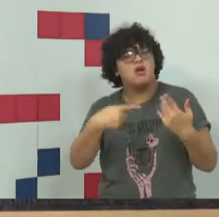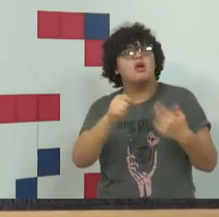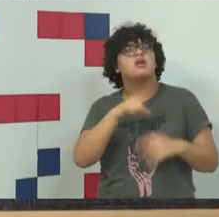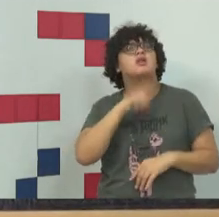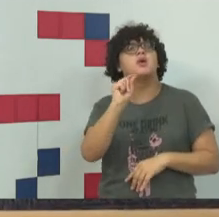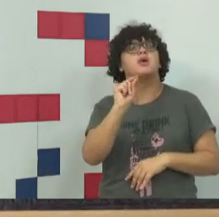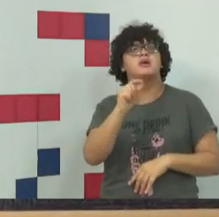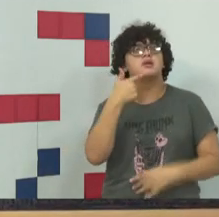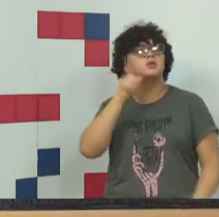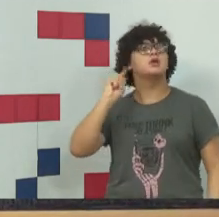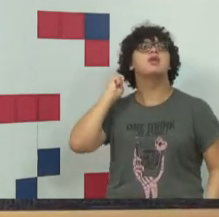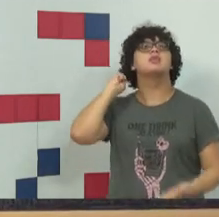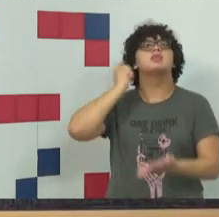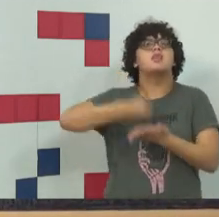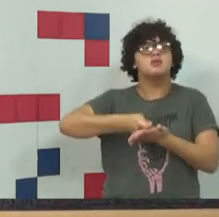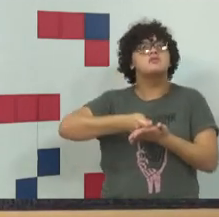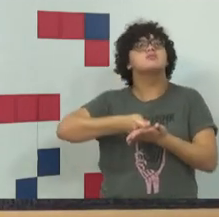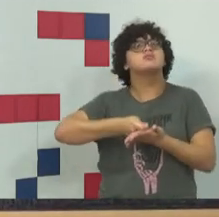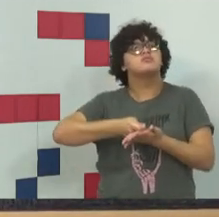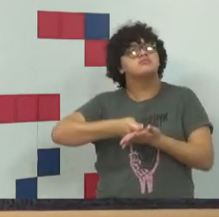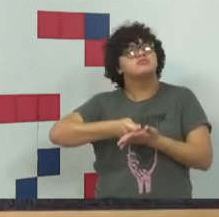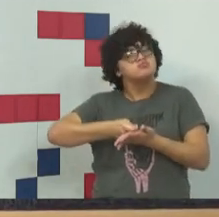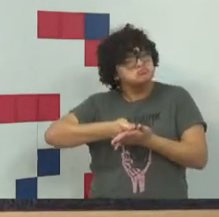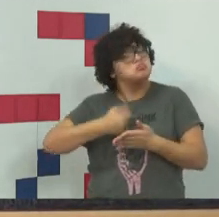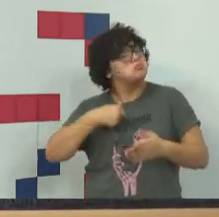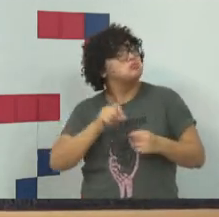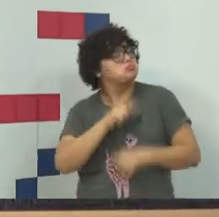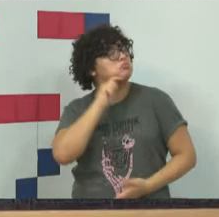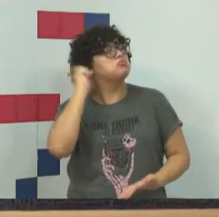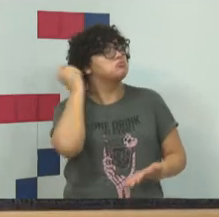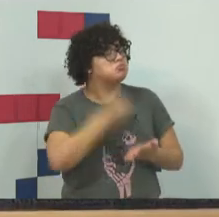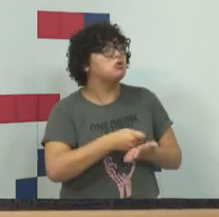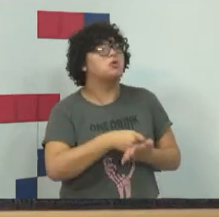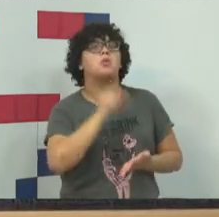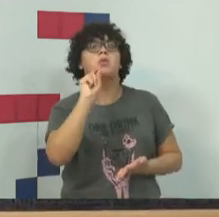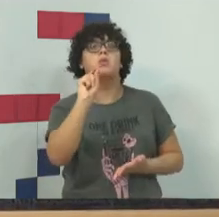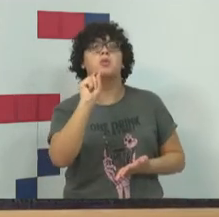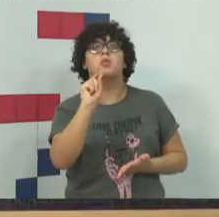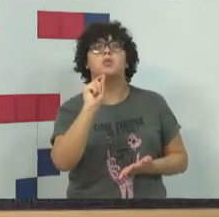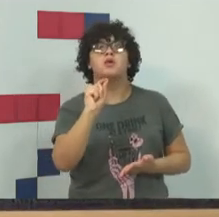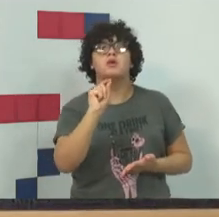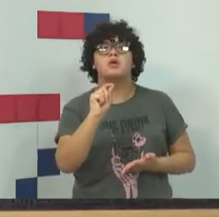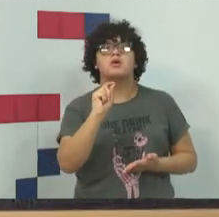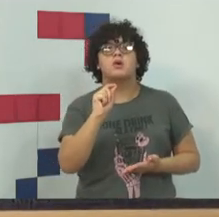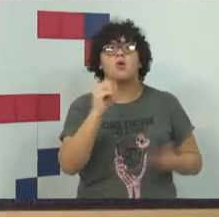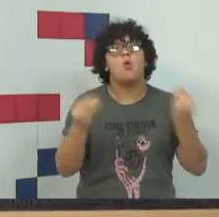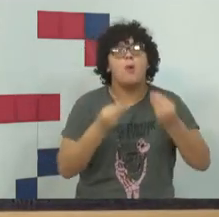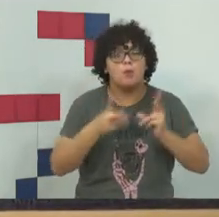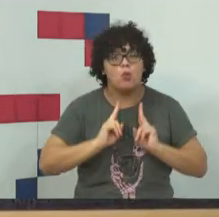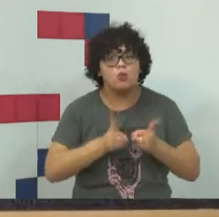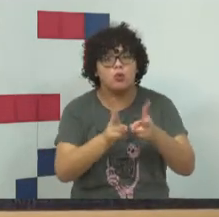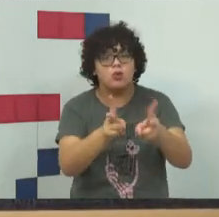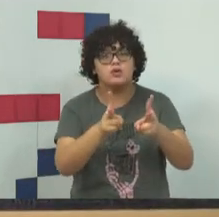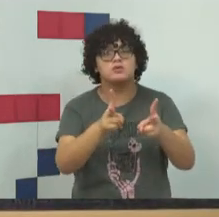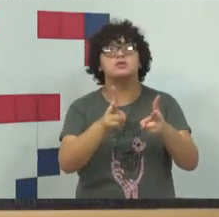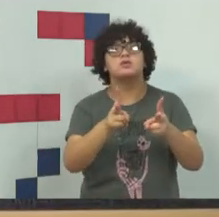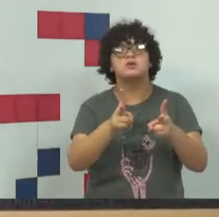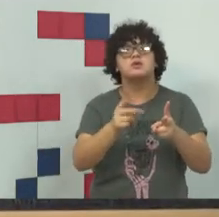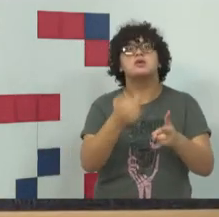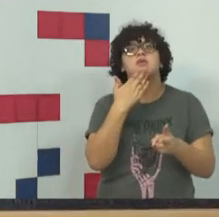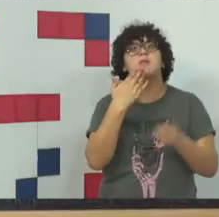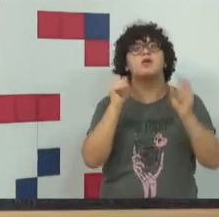a decisão, ontem eles fizeram a decisão a respeito de continuar com o inquérito